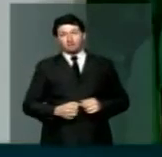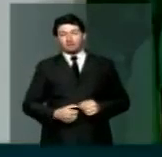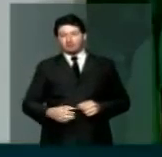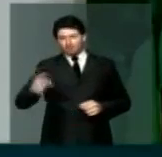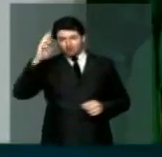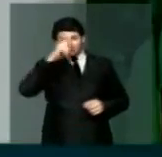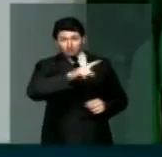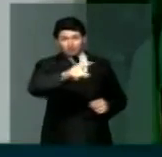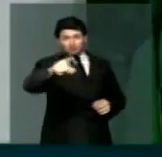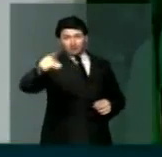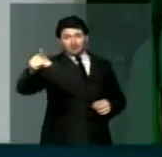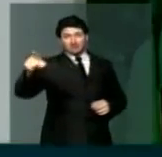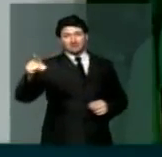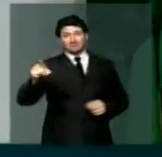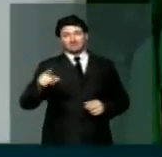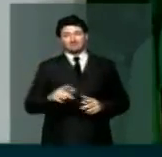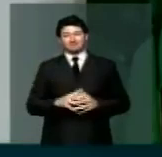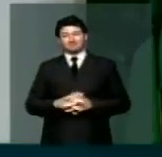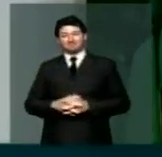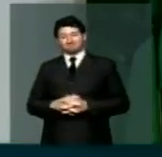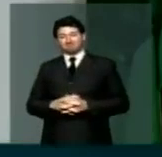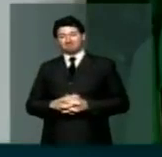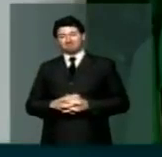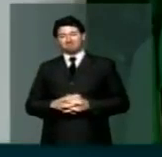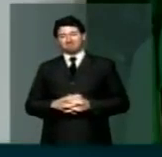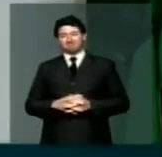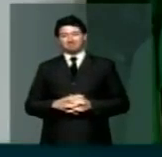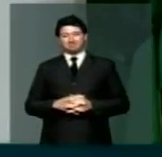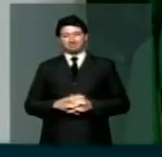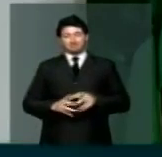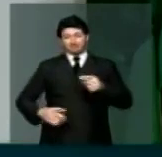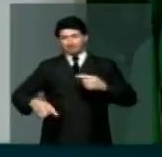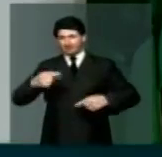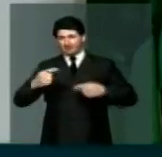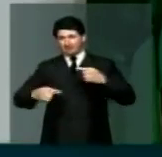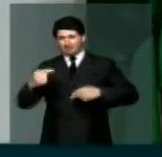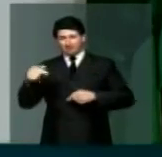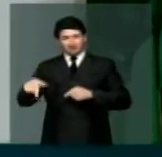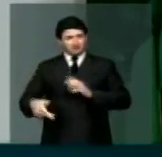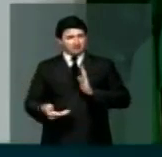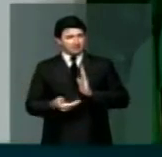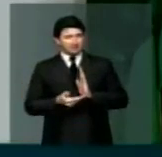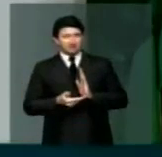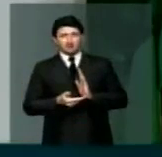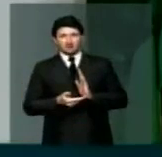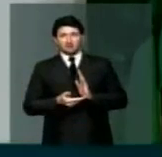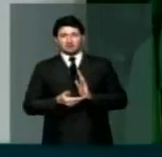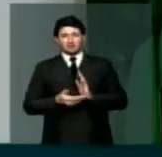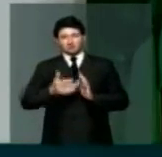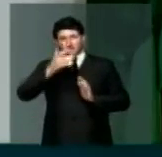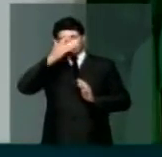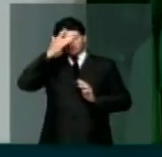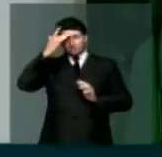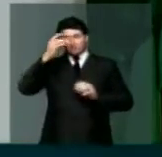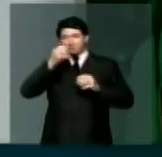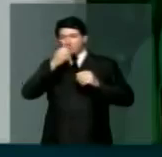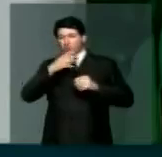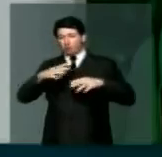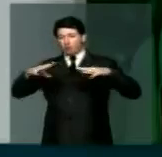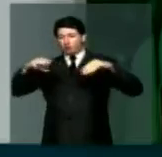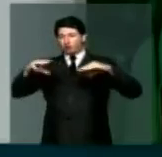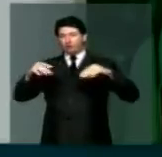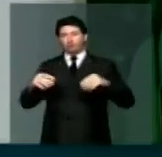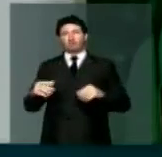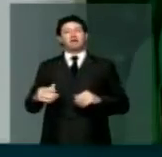senhores os senhores debatem um parlamento entre bons estofados